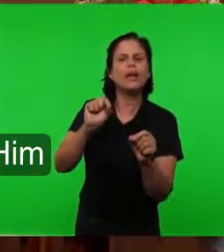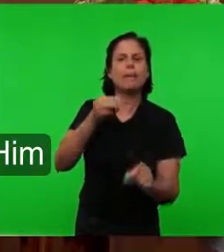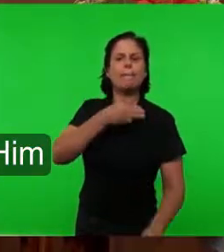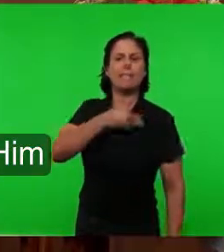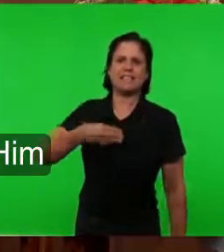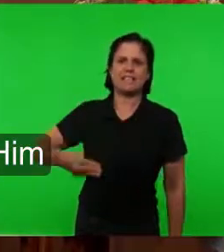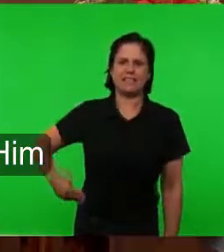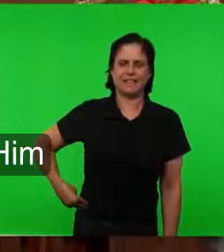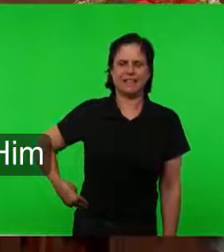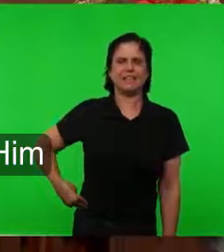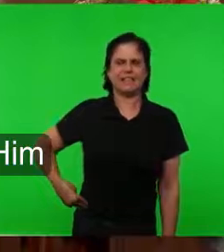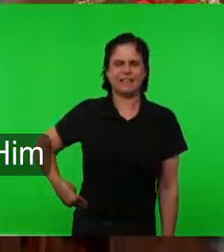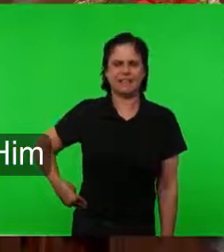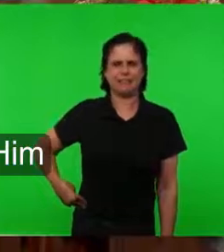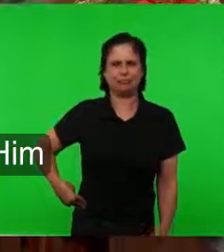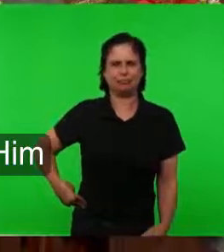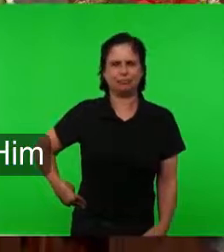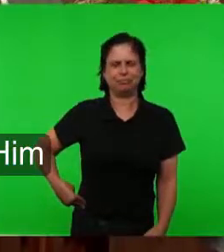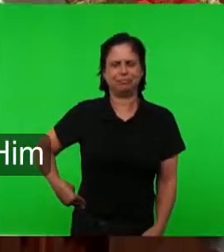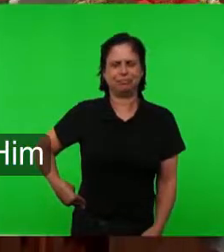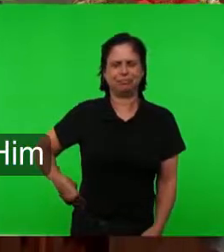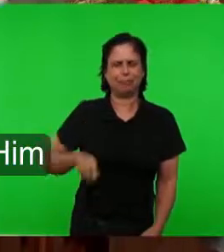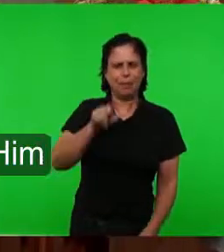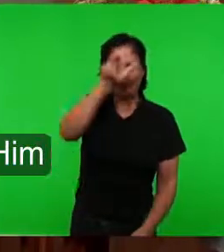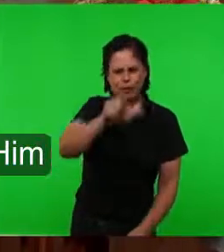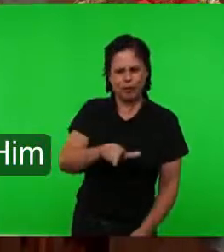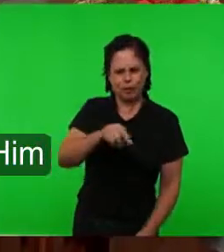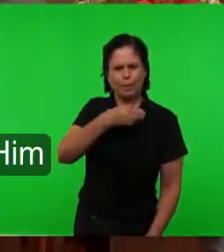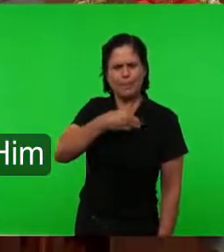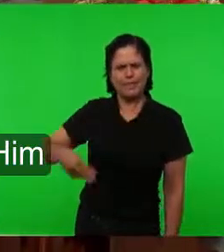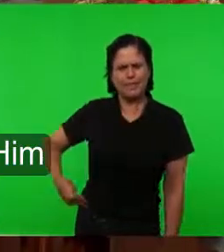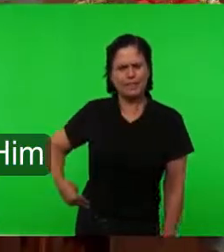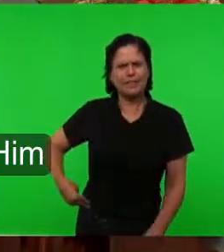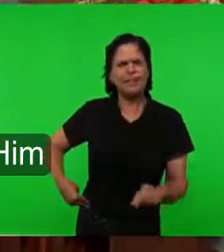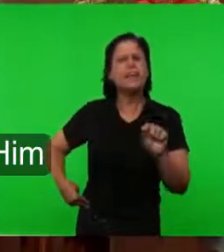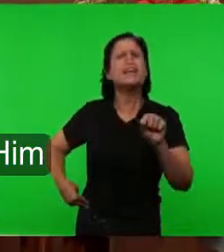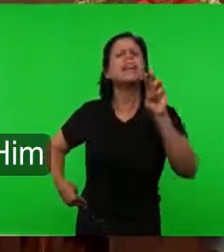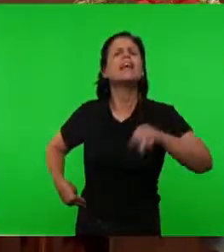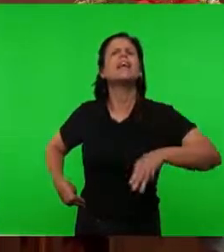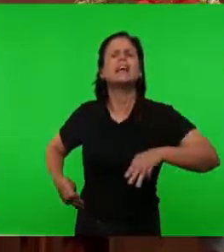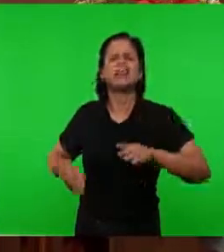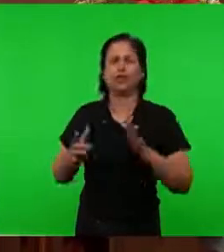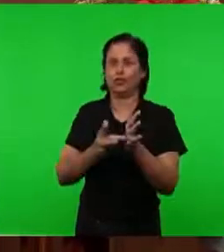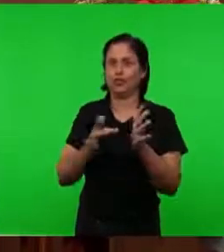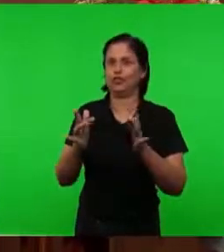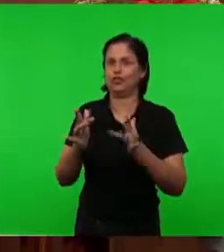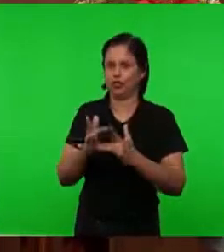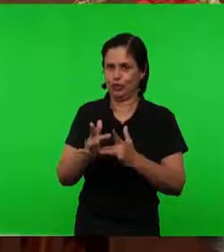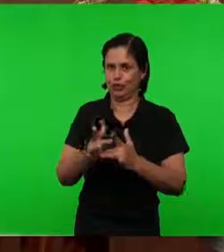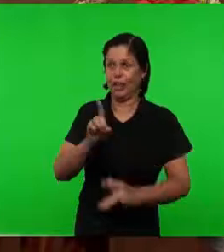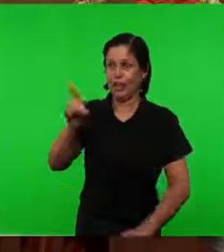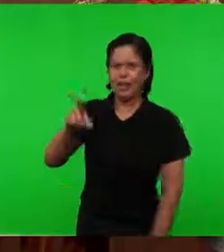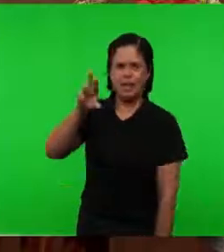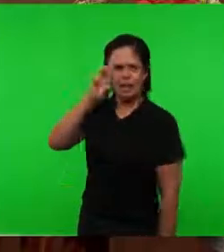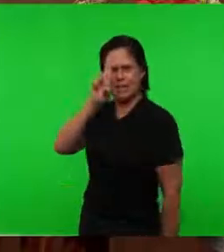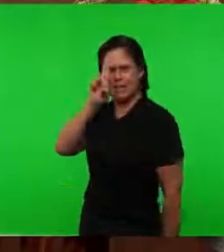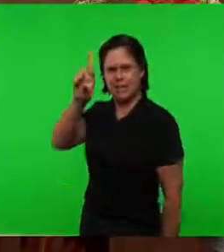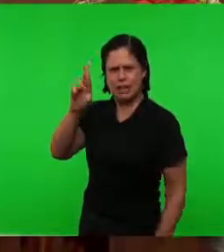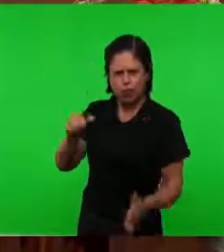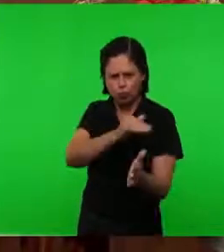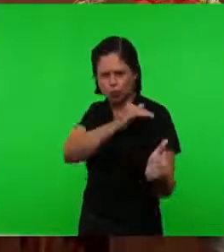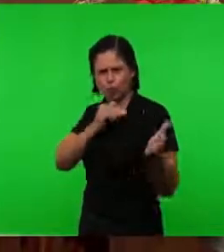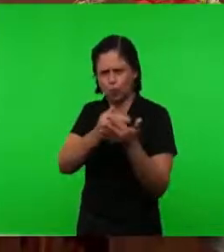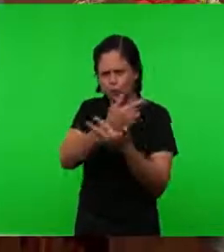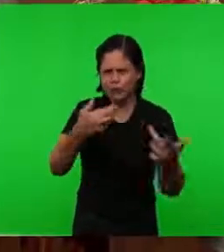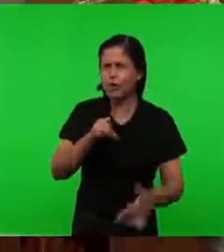se refere É Jesus E ele como senhor de todas as